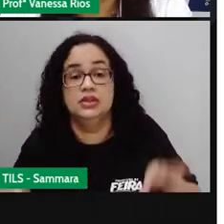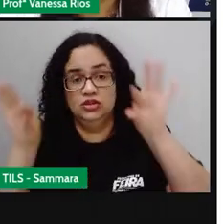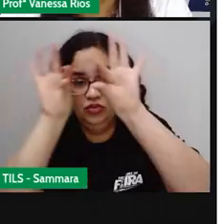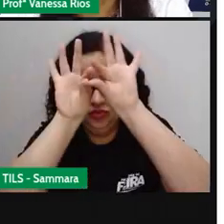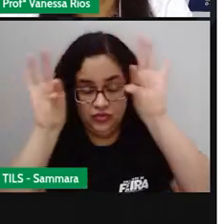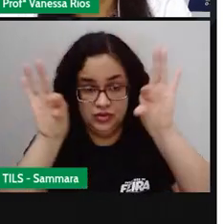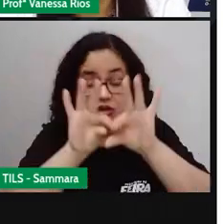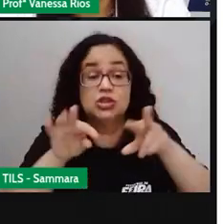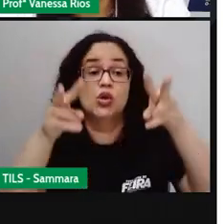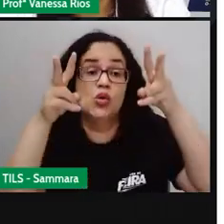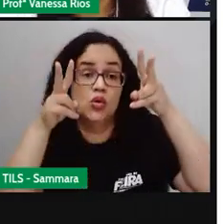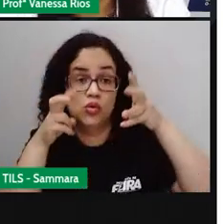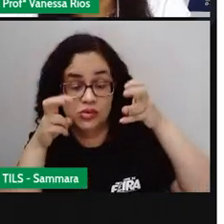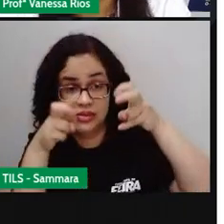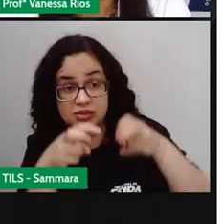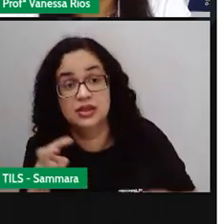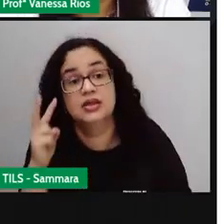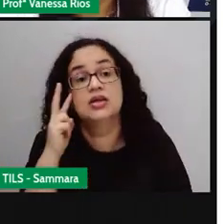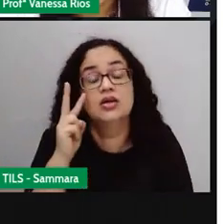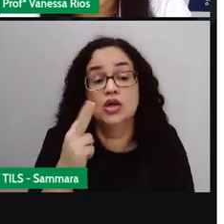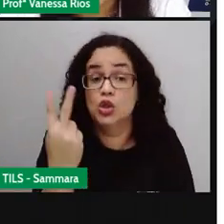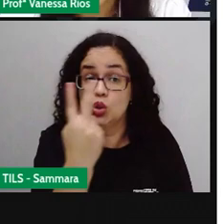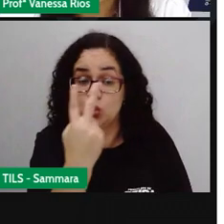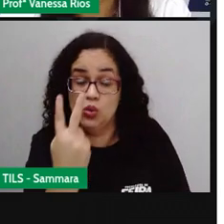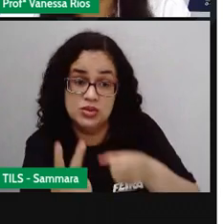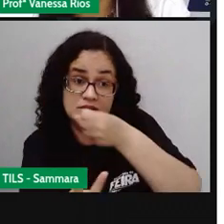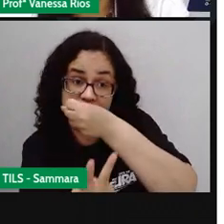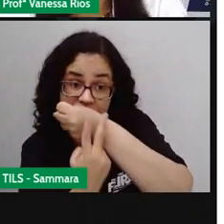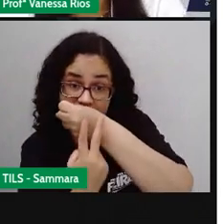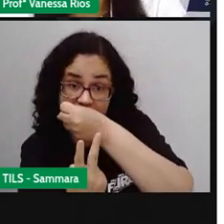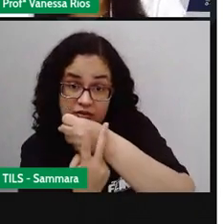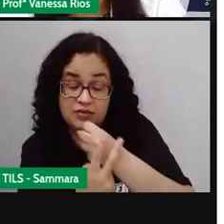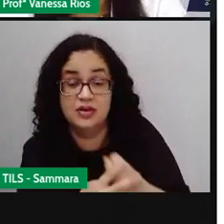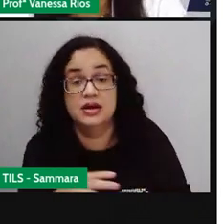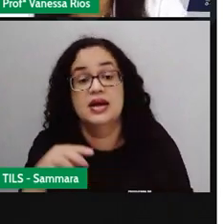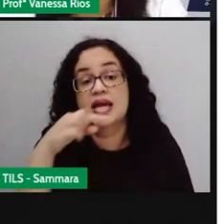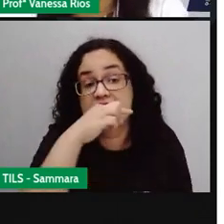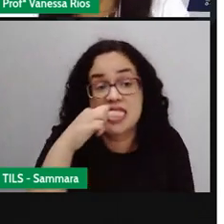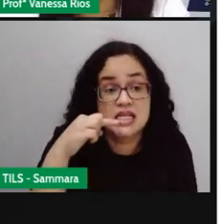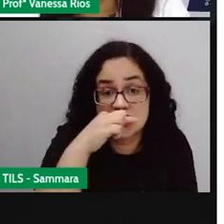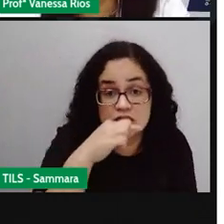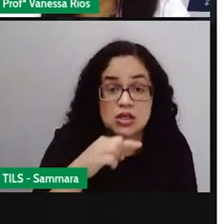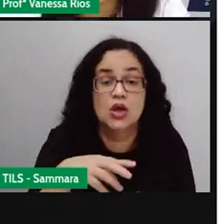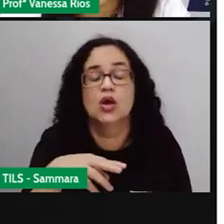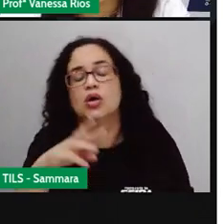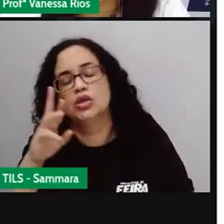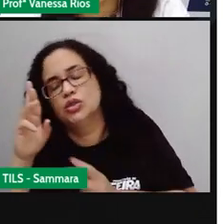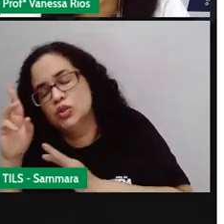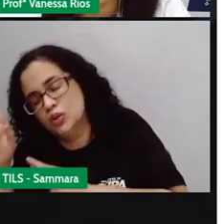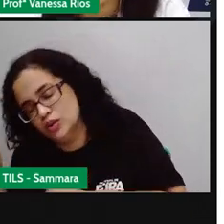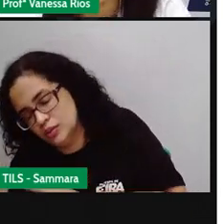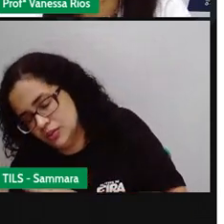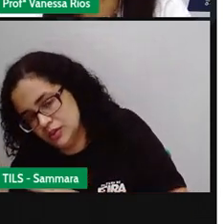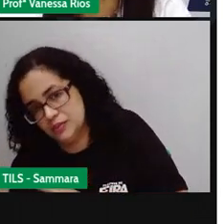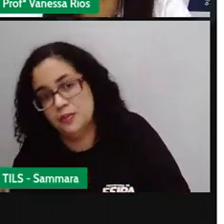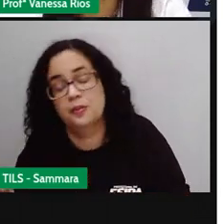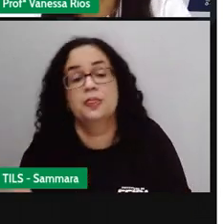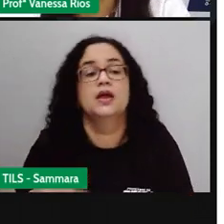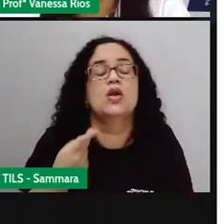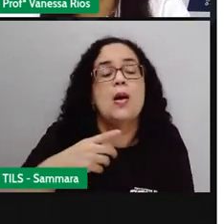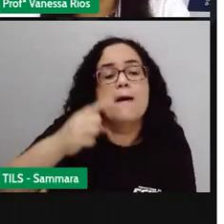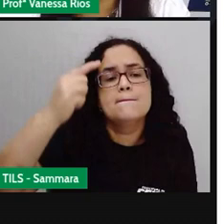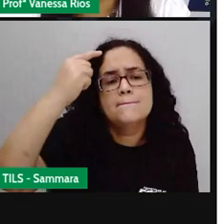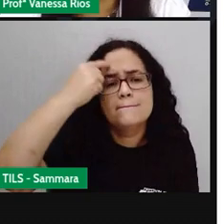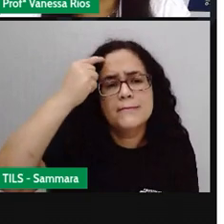frase aí, a gente consegue identificar dois verbos. Escova e dormirá. Quando a gente